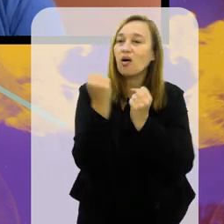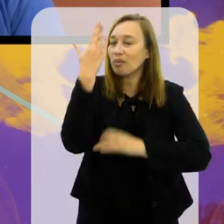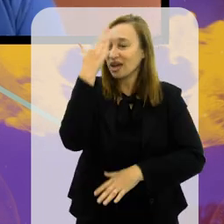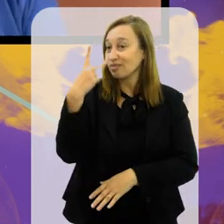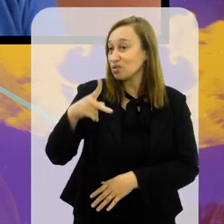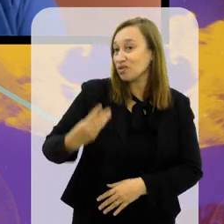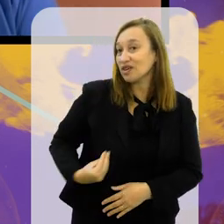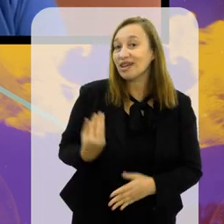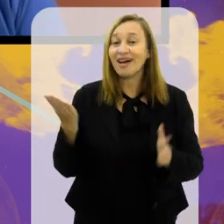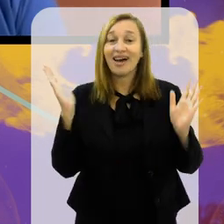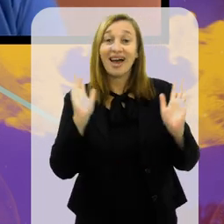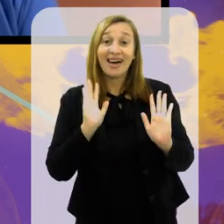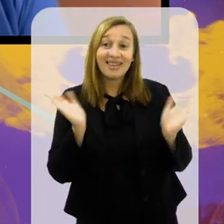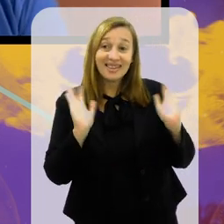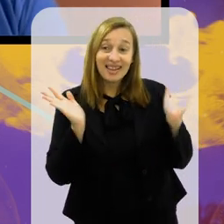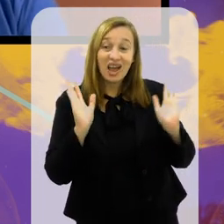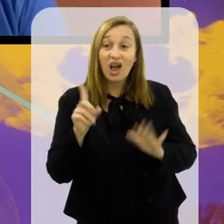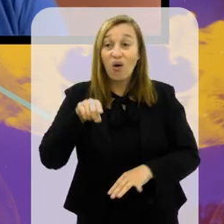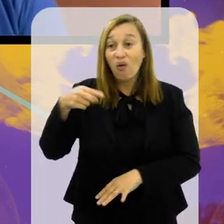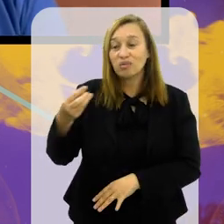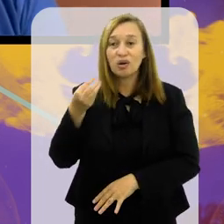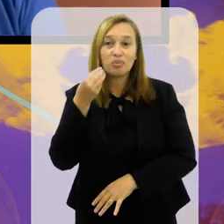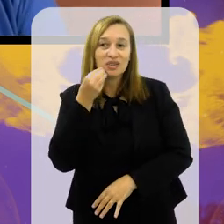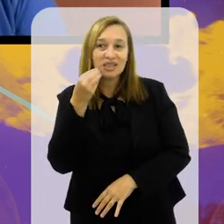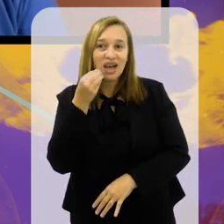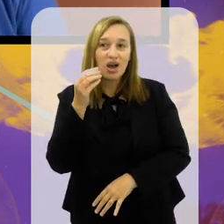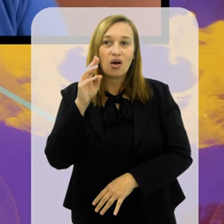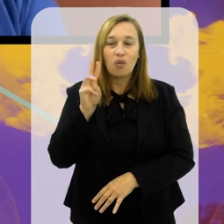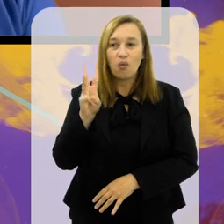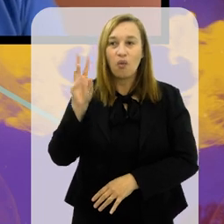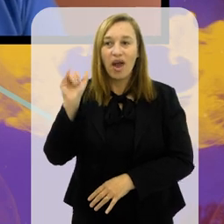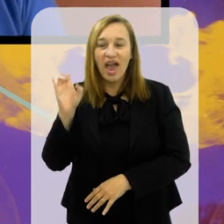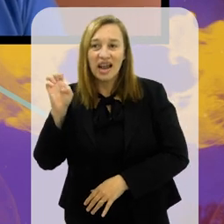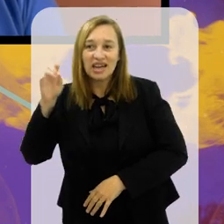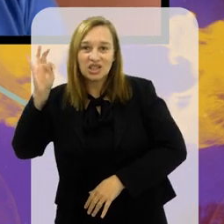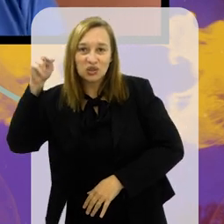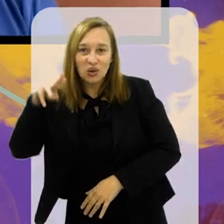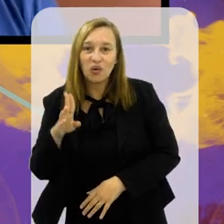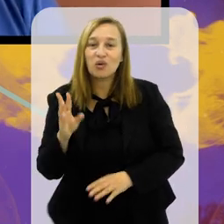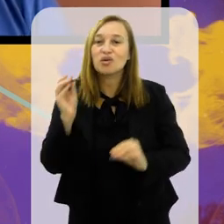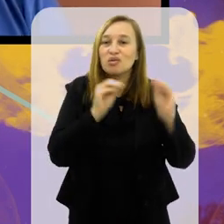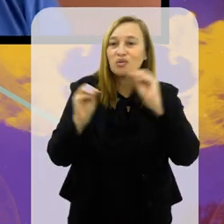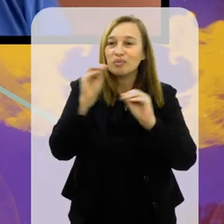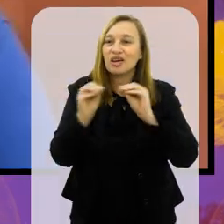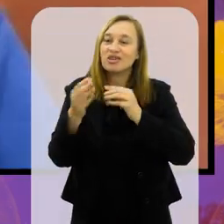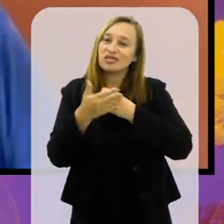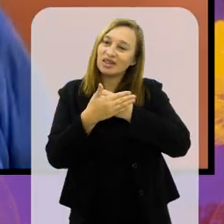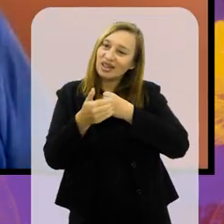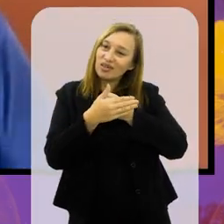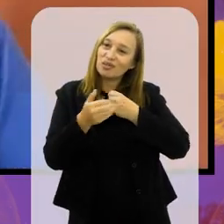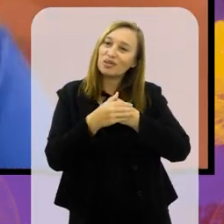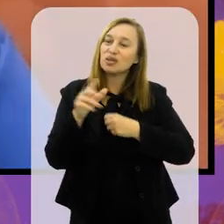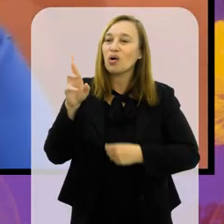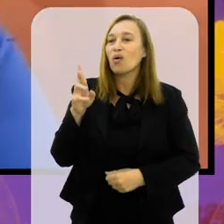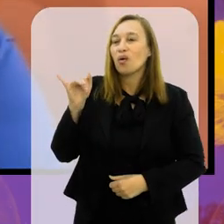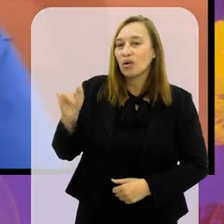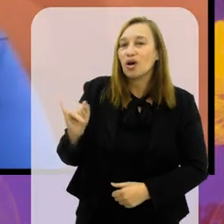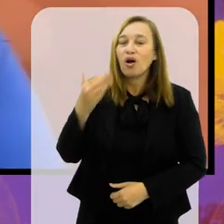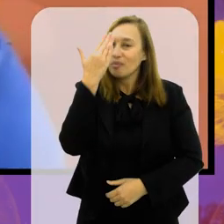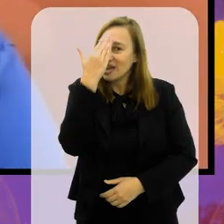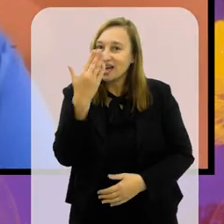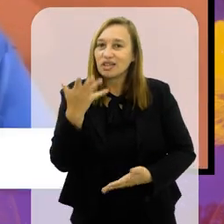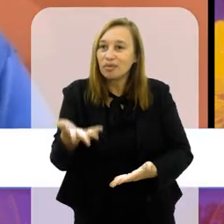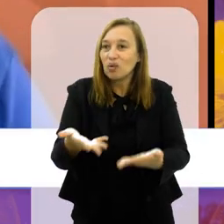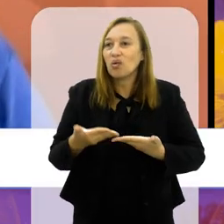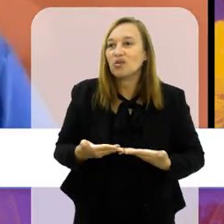Janeiro. Mais uma vez aqui no Arena. Obrigado pela sua presença. E até a próxima oportunidade, Wellington. Um beijo carinhoso, Rui.